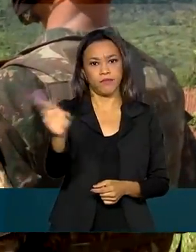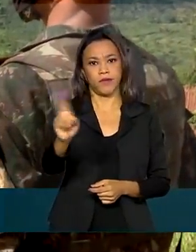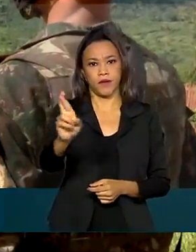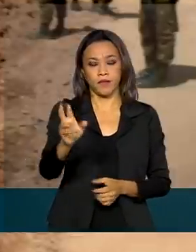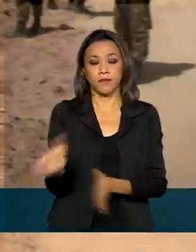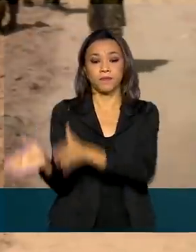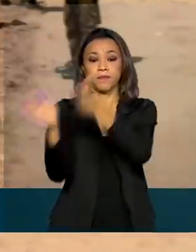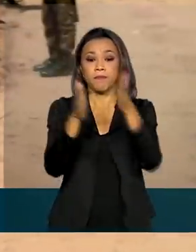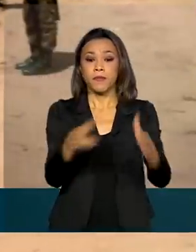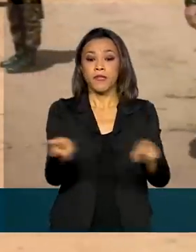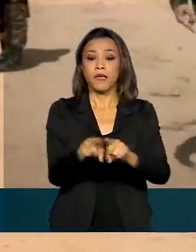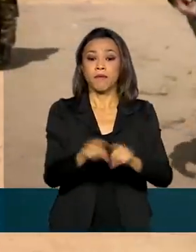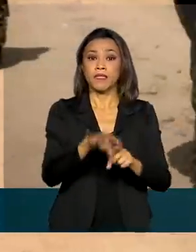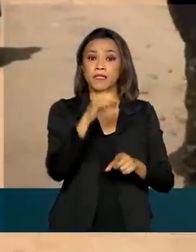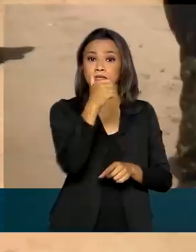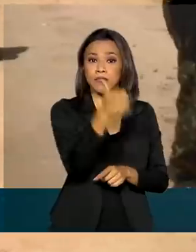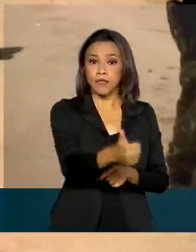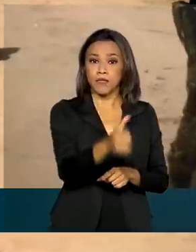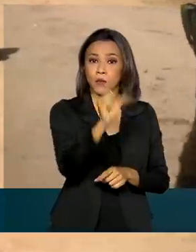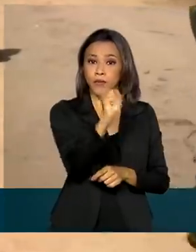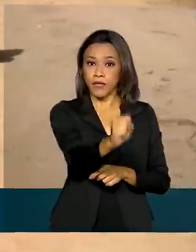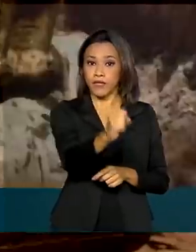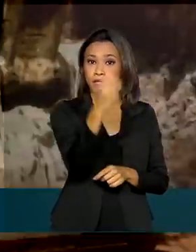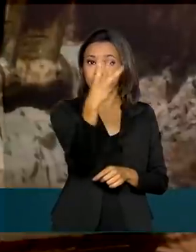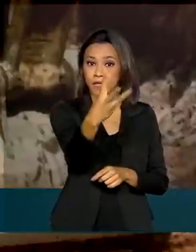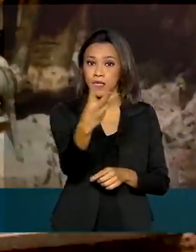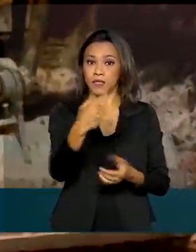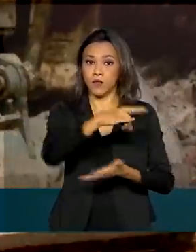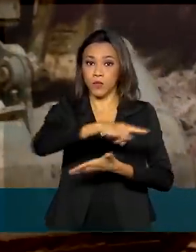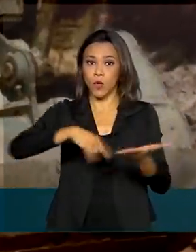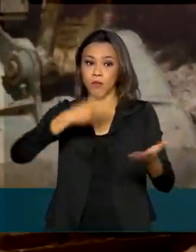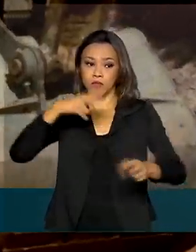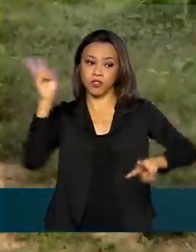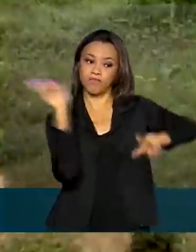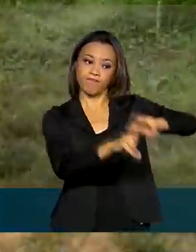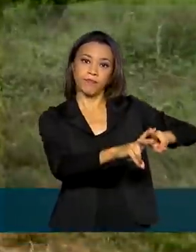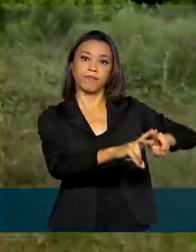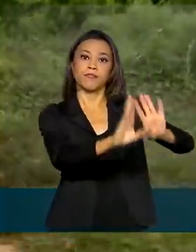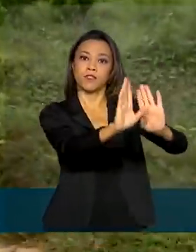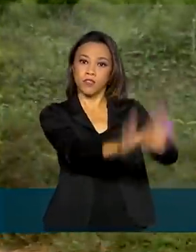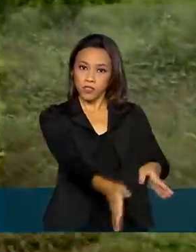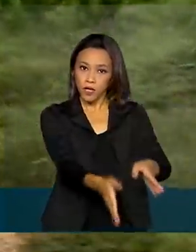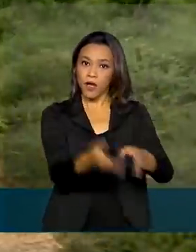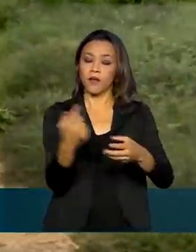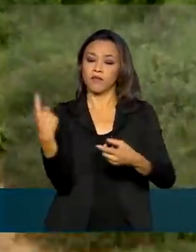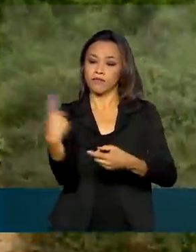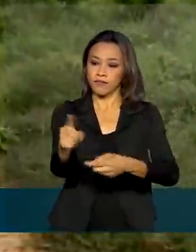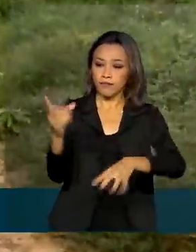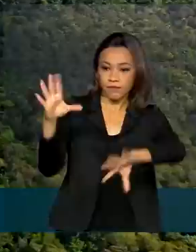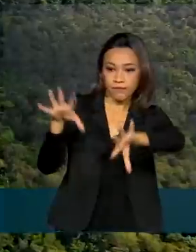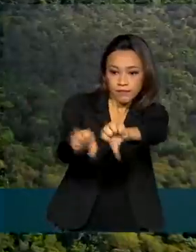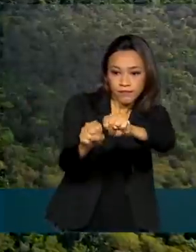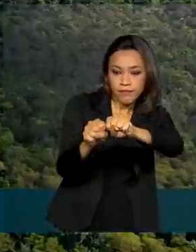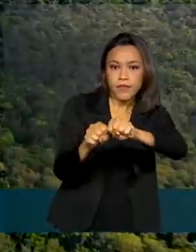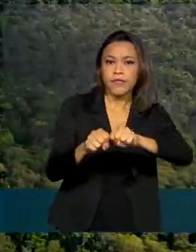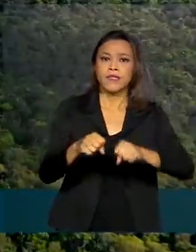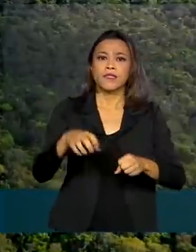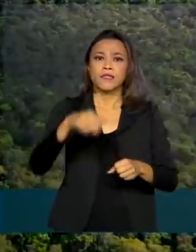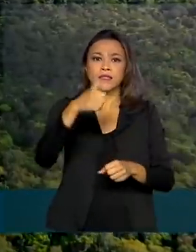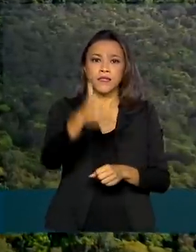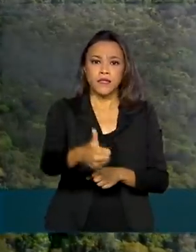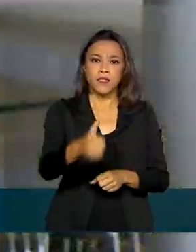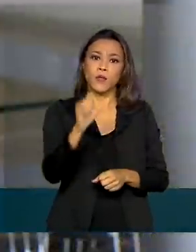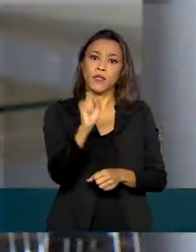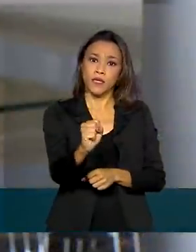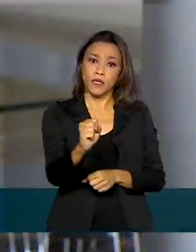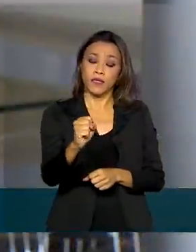foram emitidos 183 autos de prisão em flagrante. Foram prendidos ainda 178 mil metros cúbicos